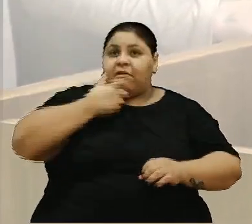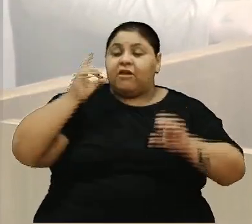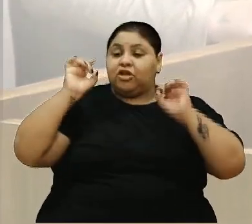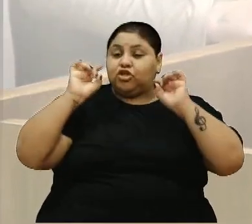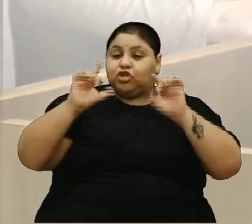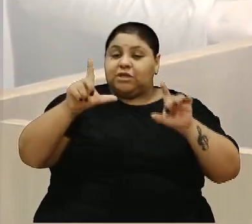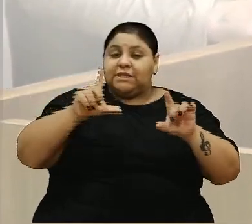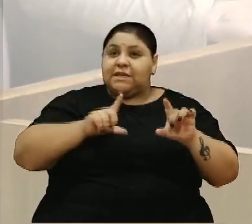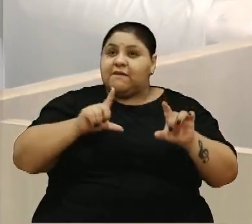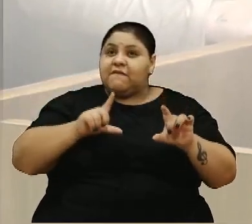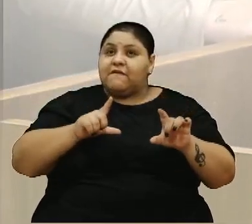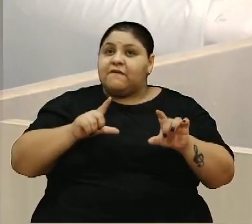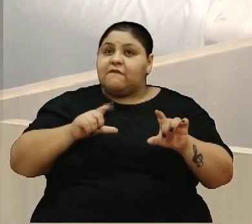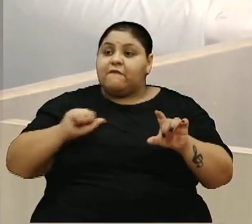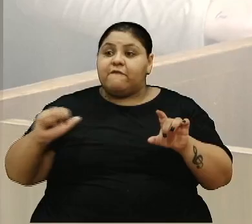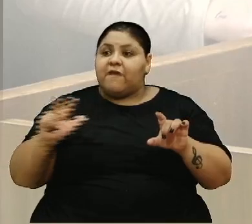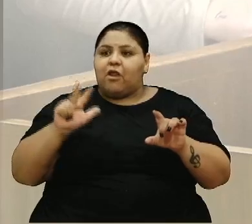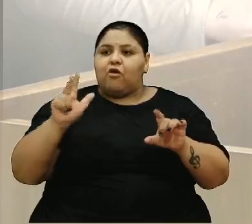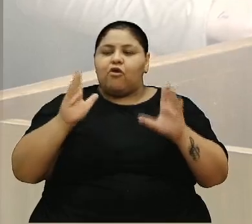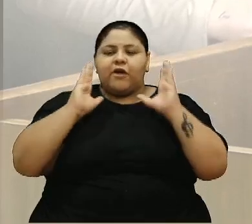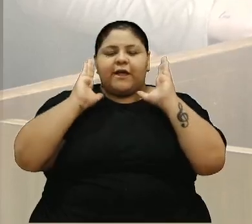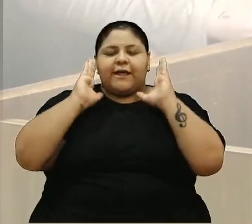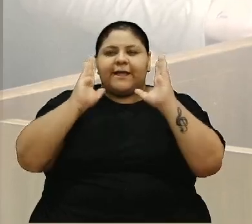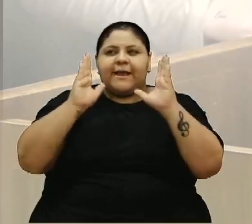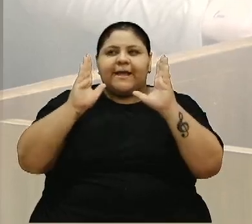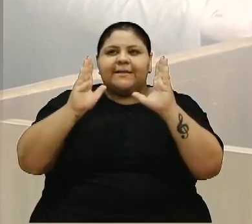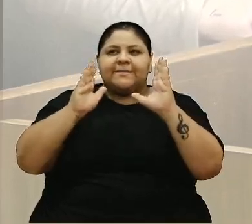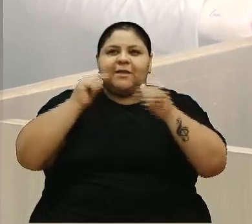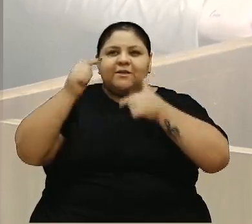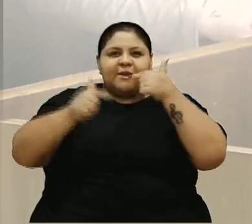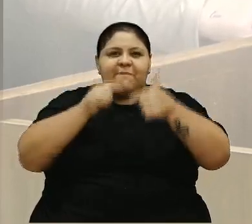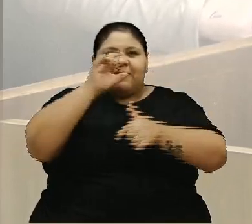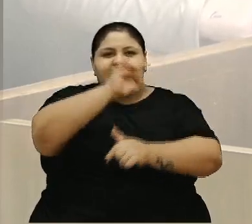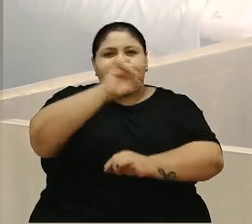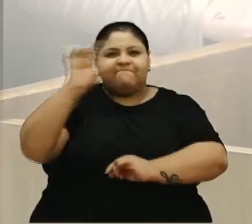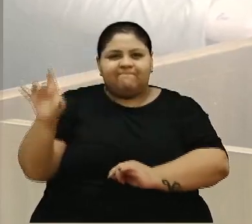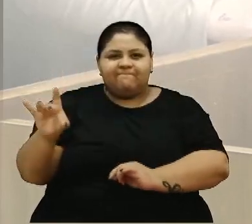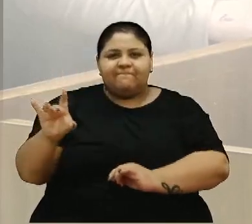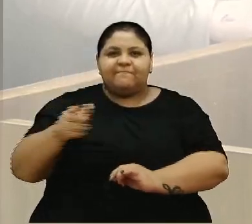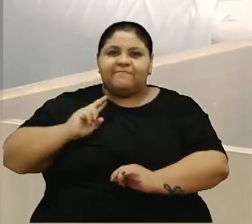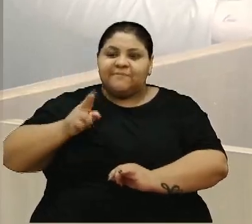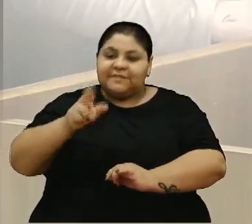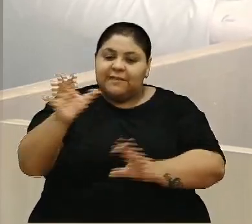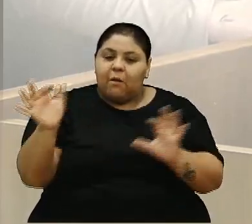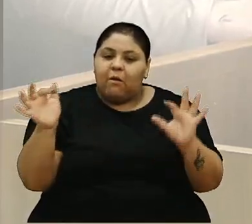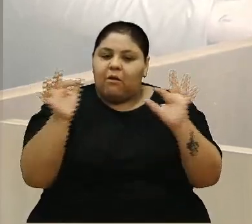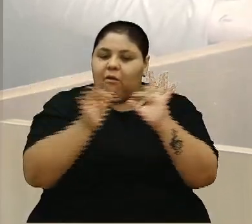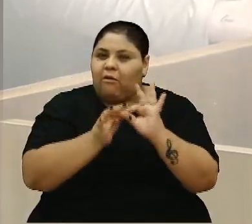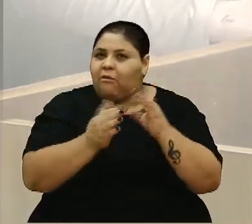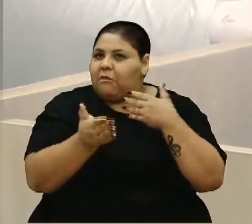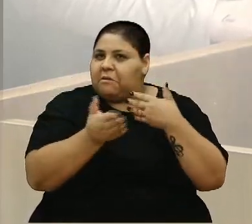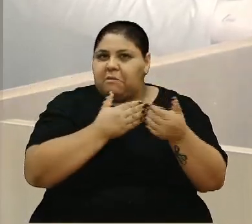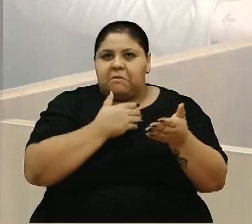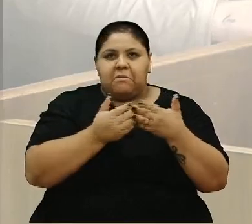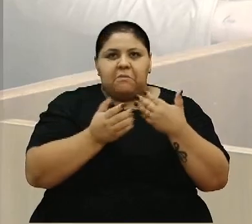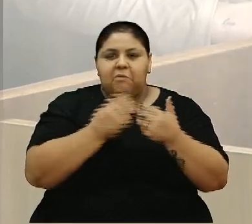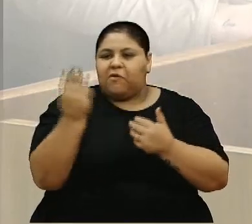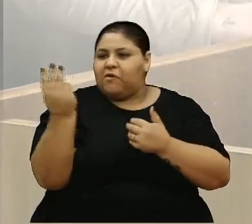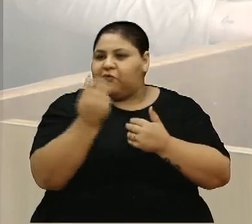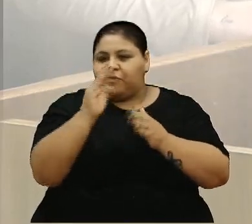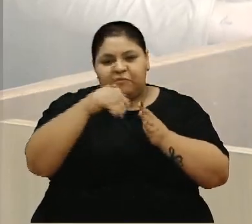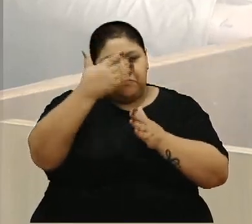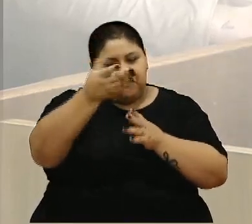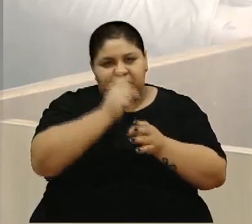teve êxito nessa edição, graças ao empenho de cada um de vocês. Que sigamos unidos, independente de quem seja o trio no